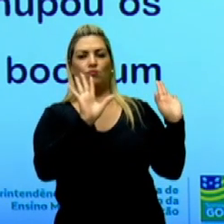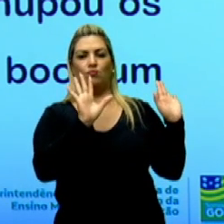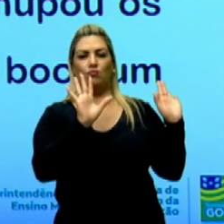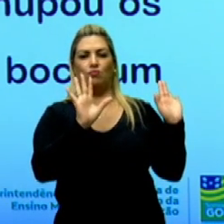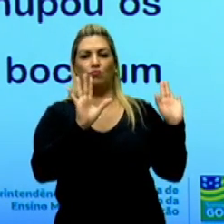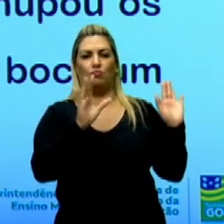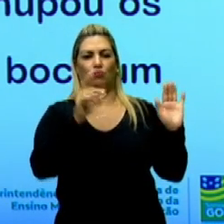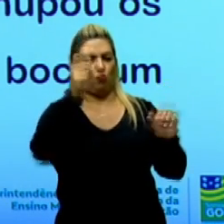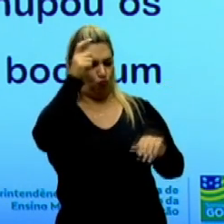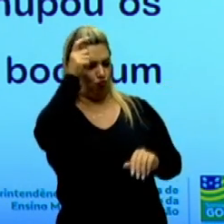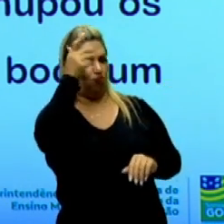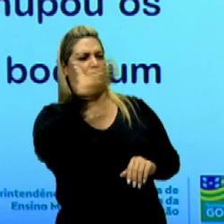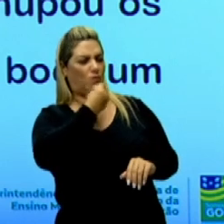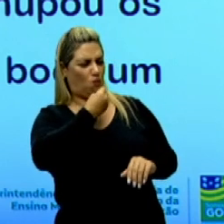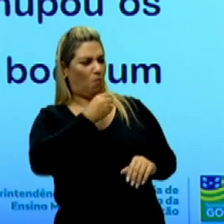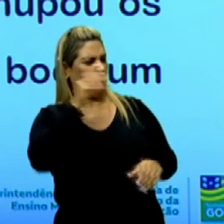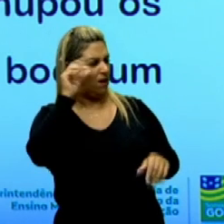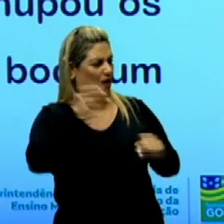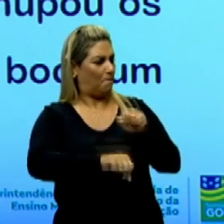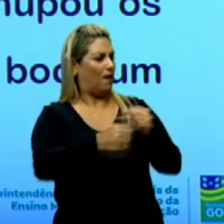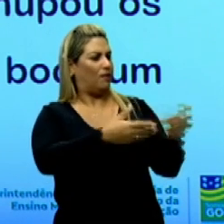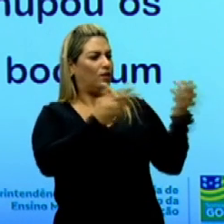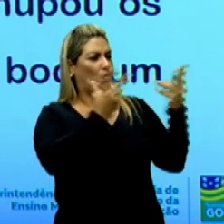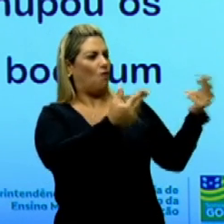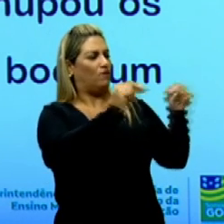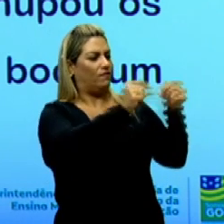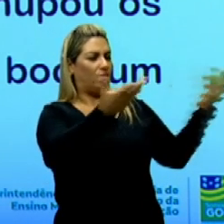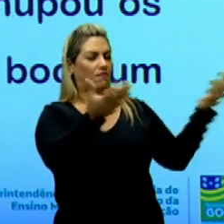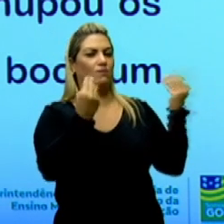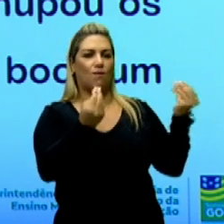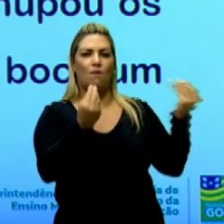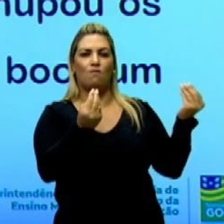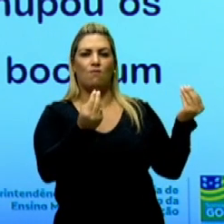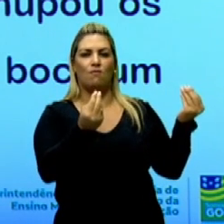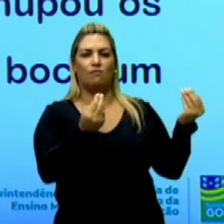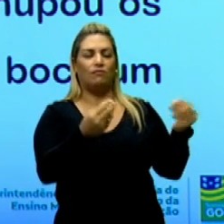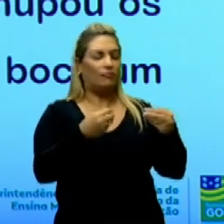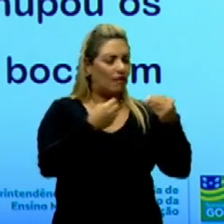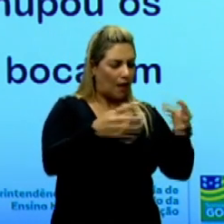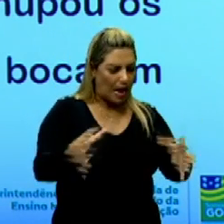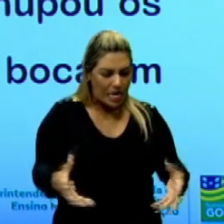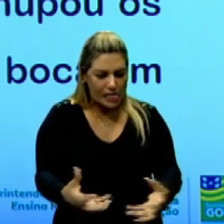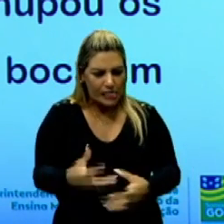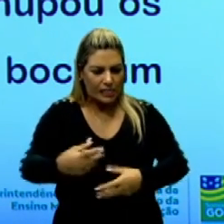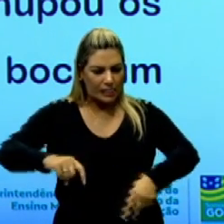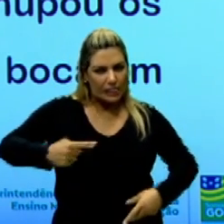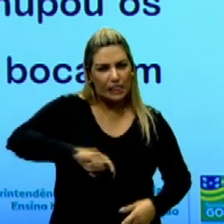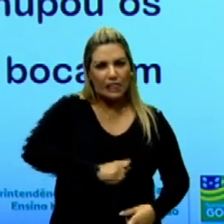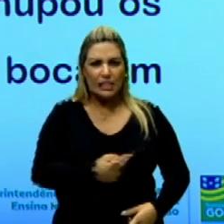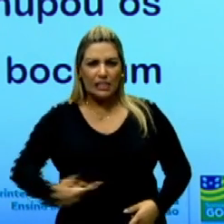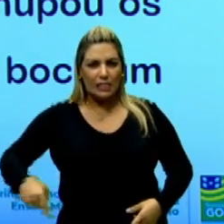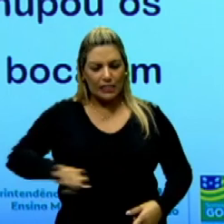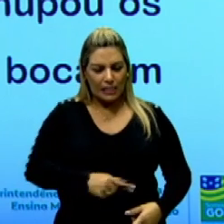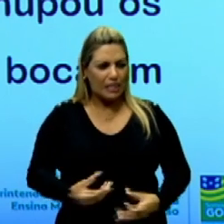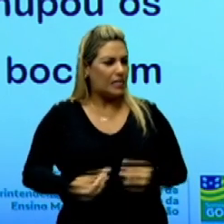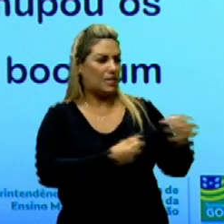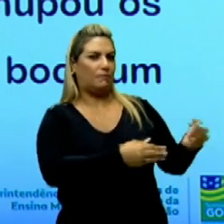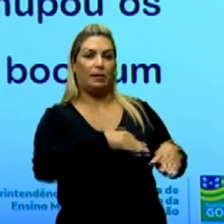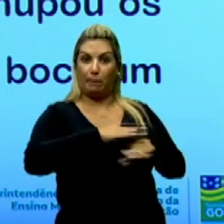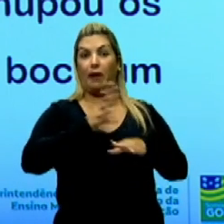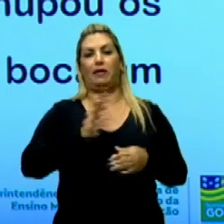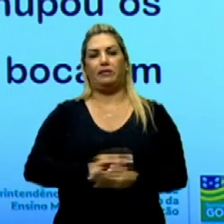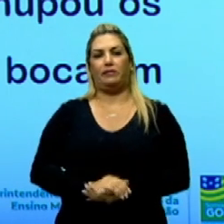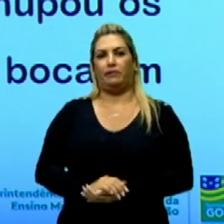Há um diabo que faz uma desgraça como você fez. Dar-se tripas é até demais. Chico